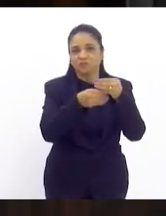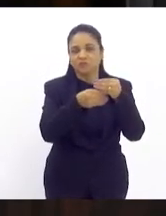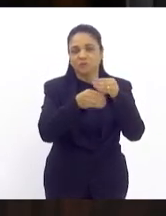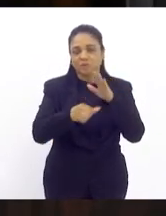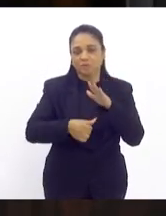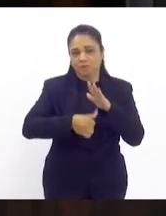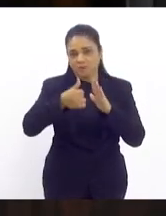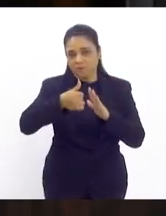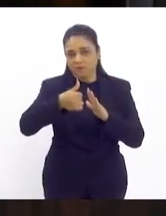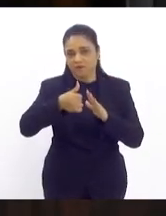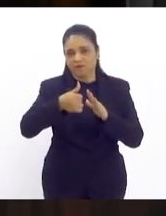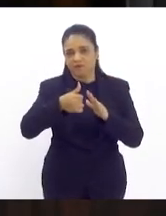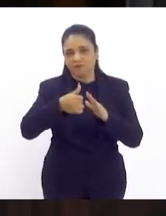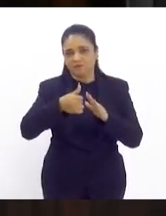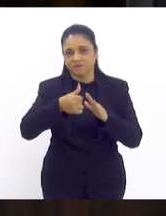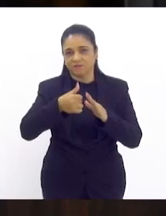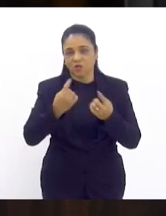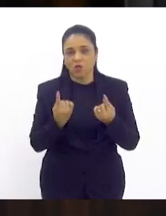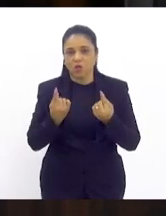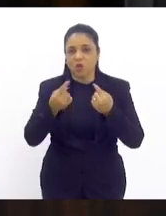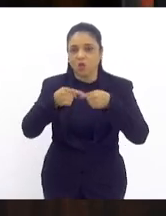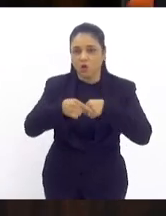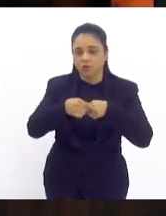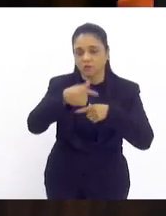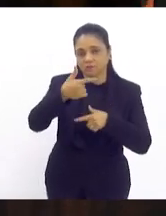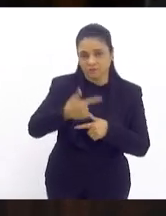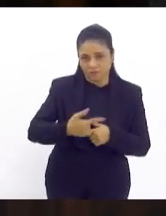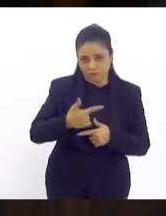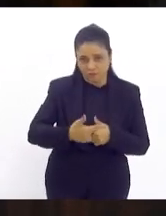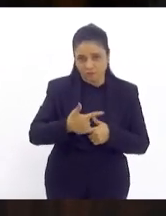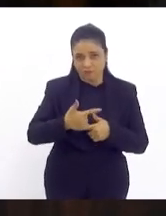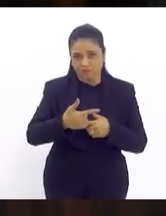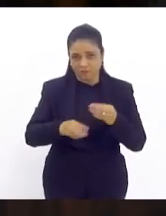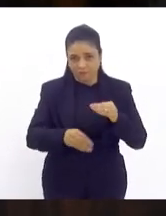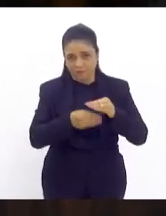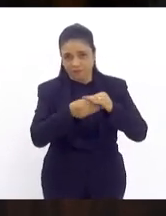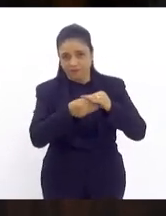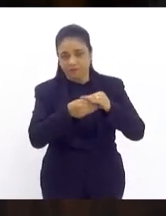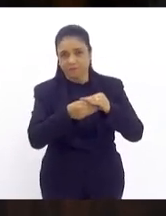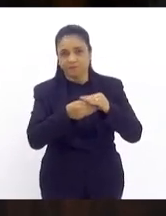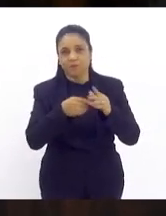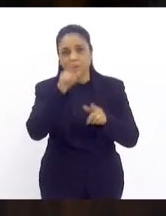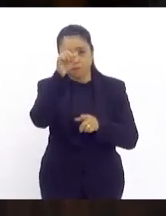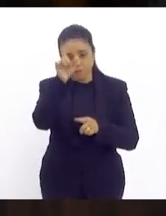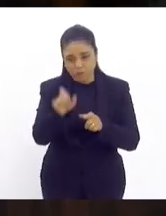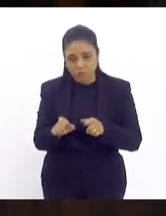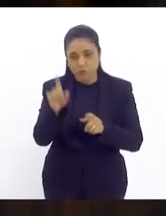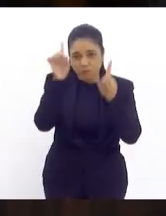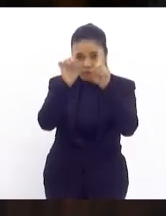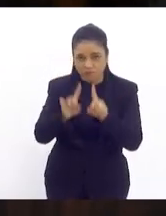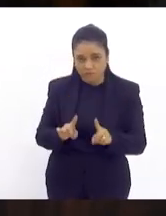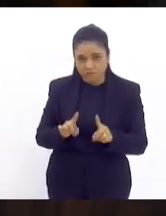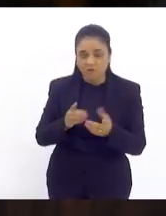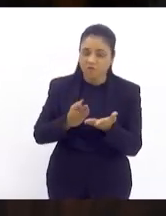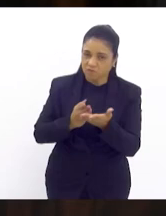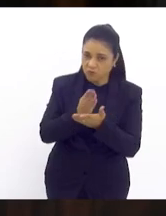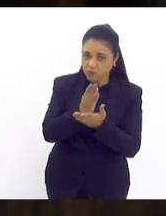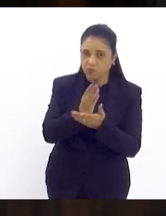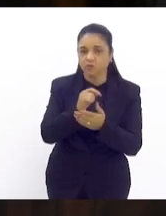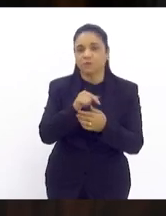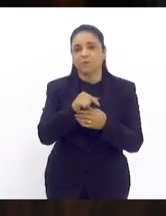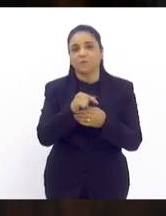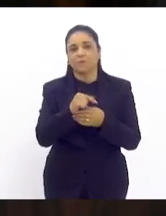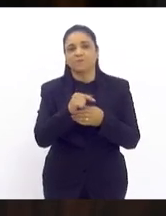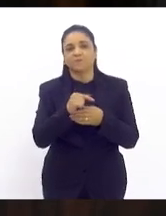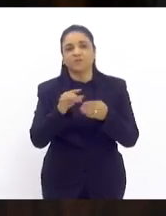primeira e contrário a emenda segunda da pessoa com deficiência favorável com